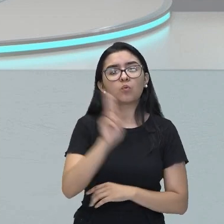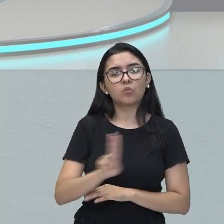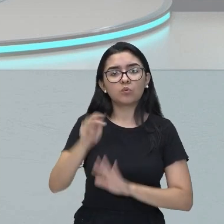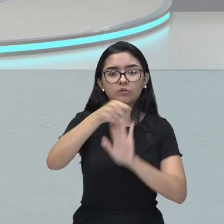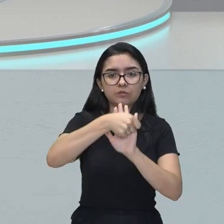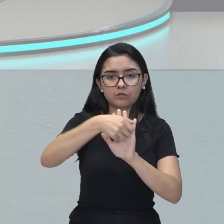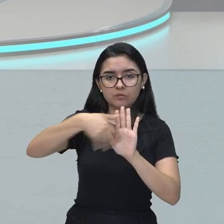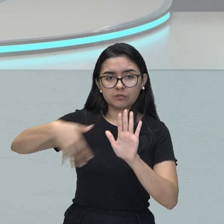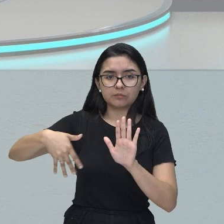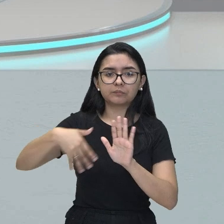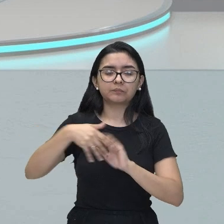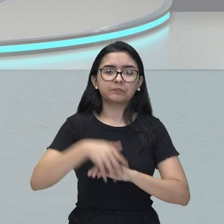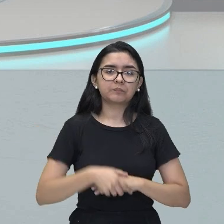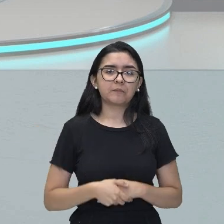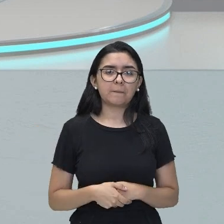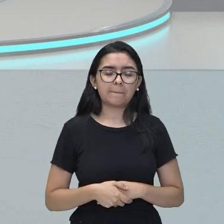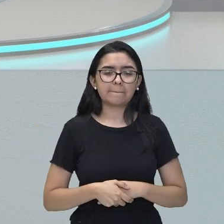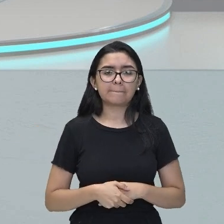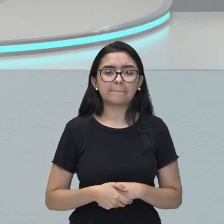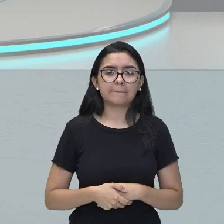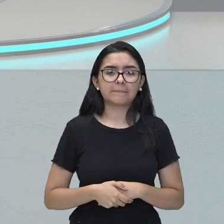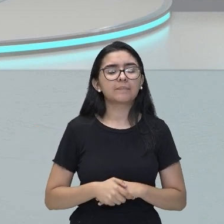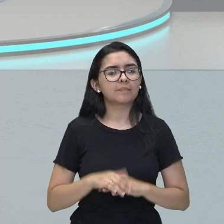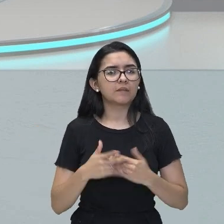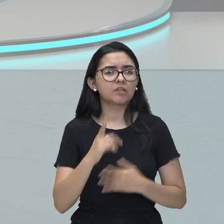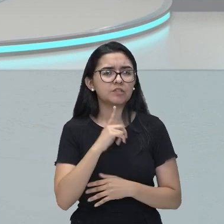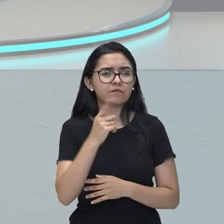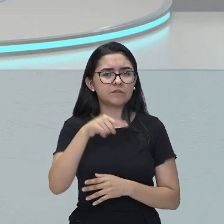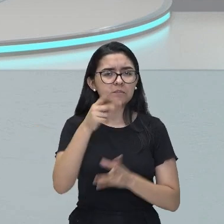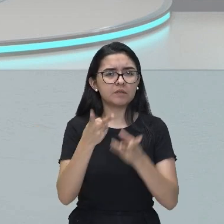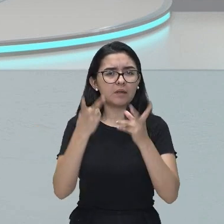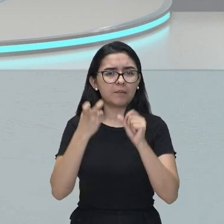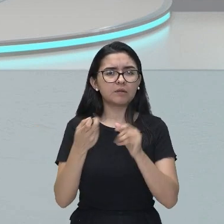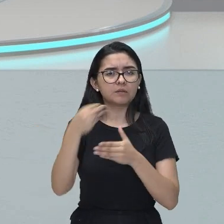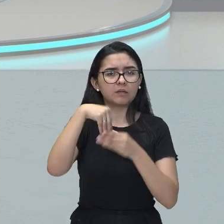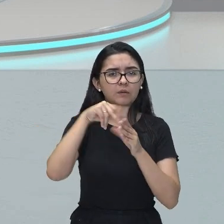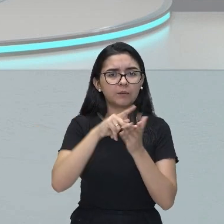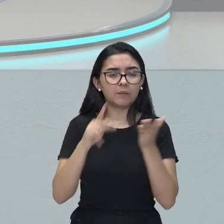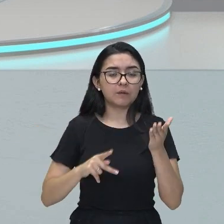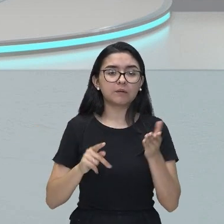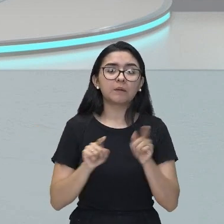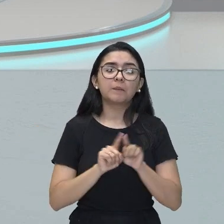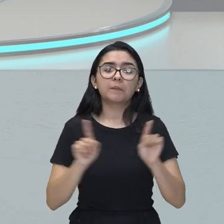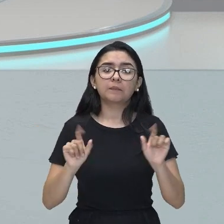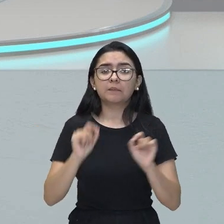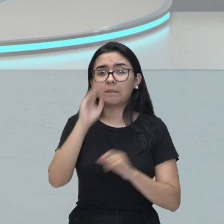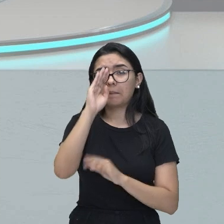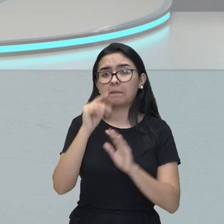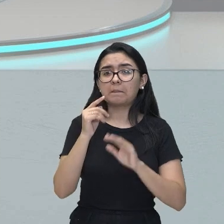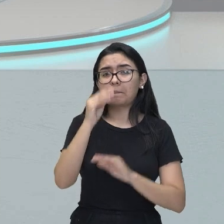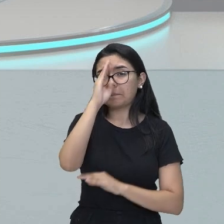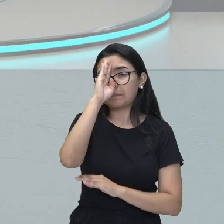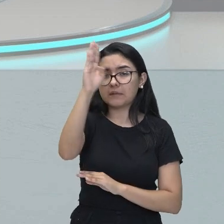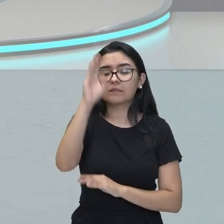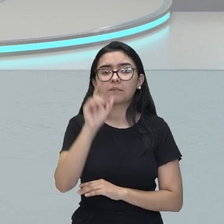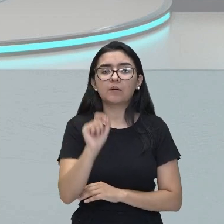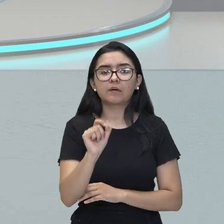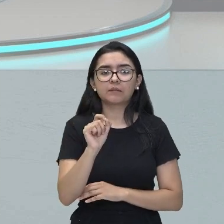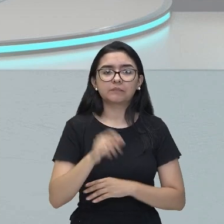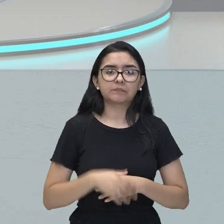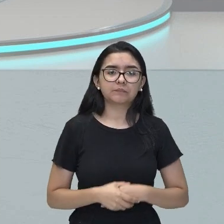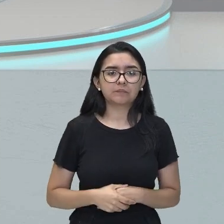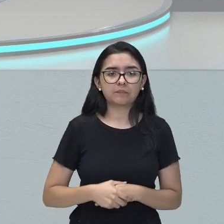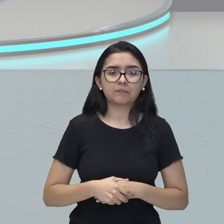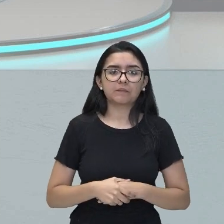as figuras de linguagem estavam presentes, vocês viram, mas a mais importante que vocês viram também na